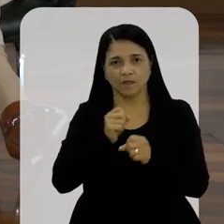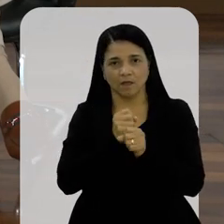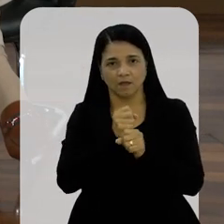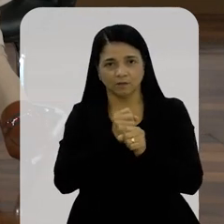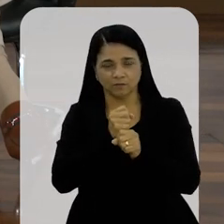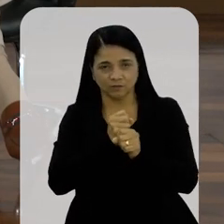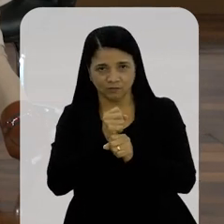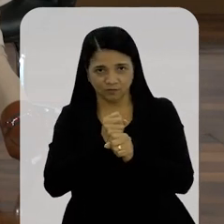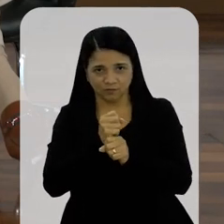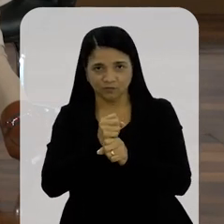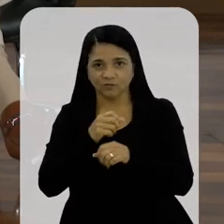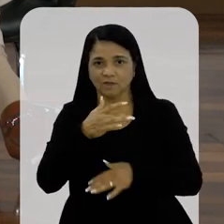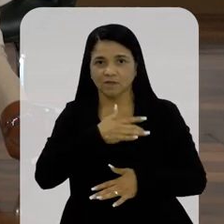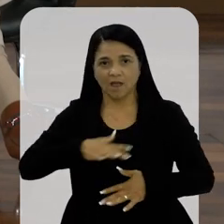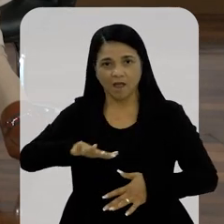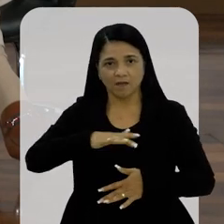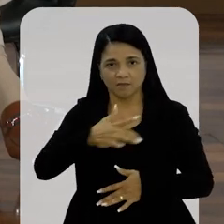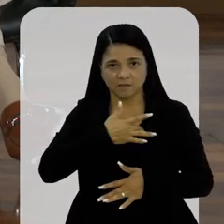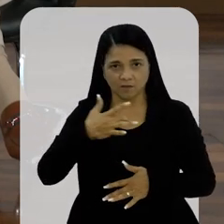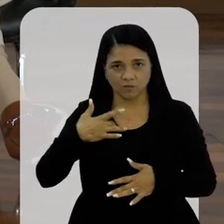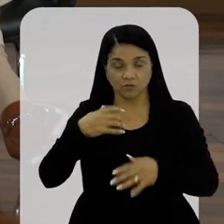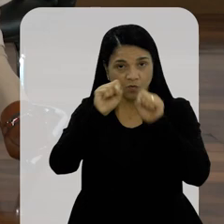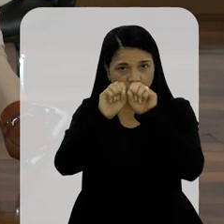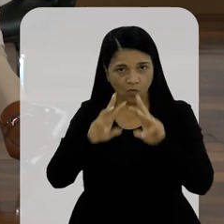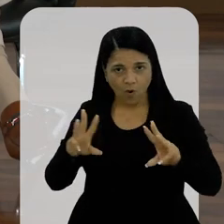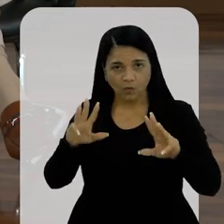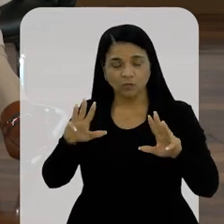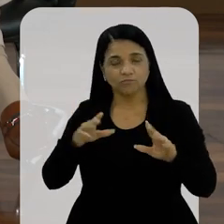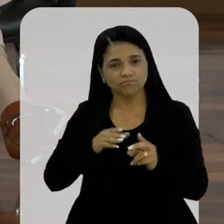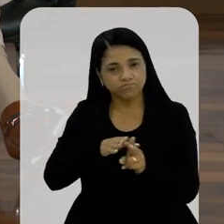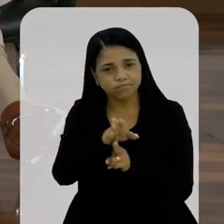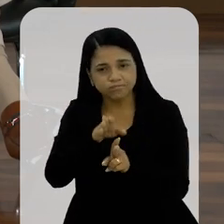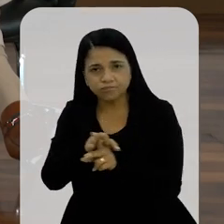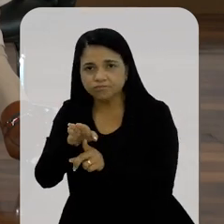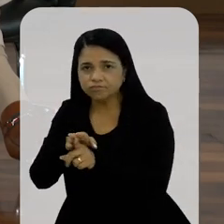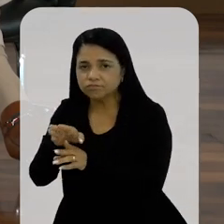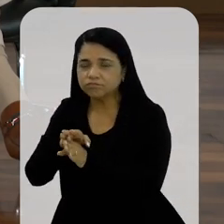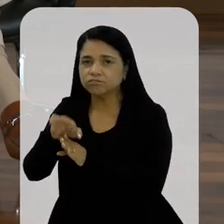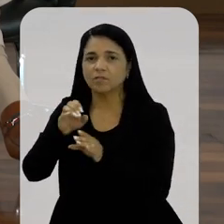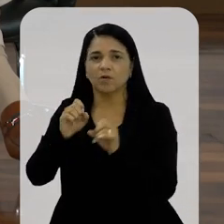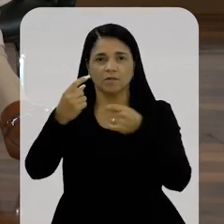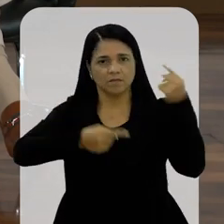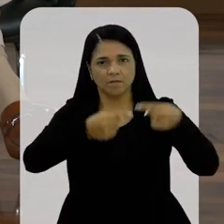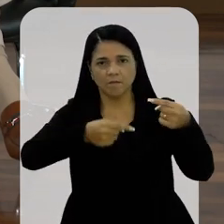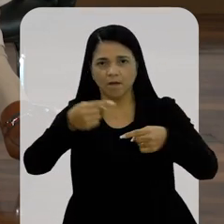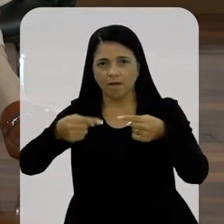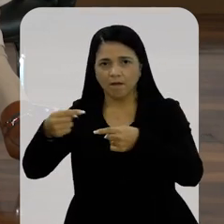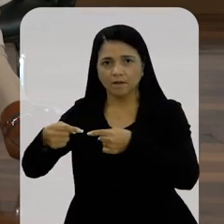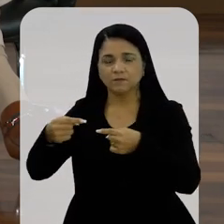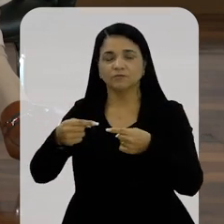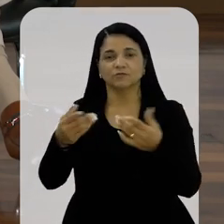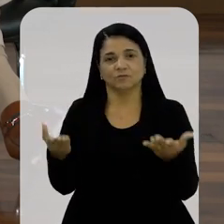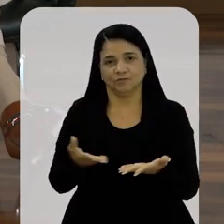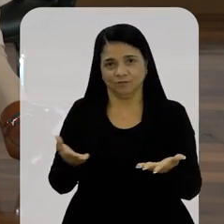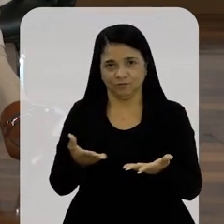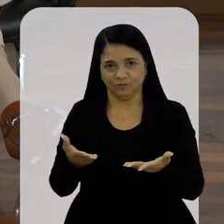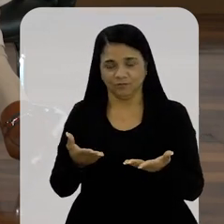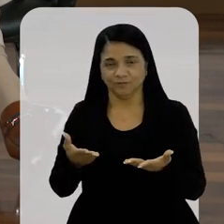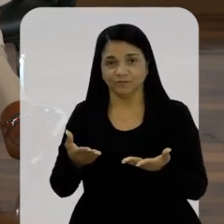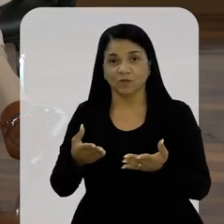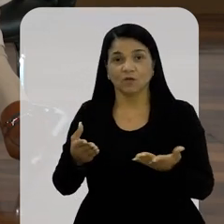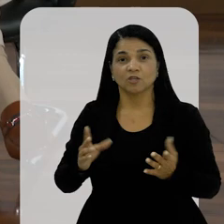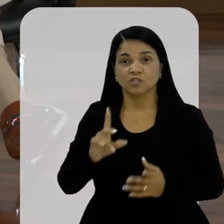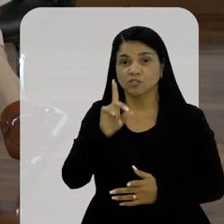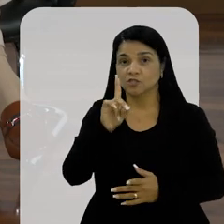ler aqui um pequeno trecho que foi instituído pela ONU e que um pouco norteia o nosso debate, a nossa discussão no dia de